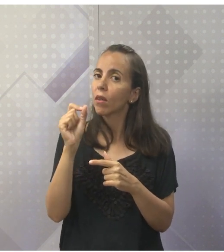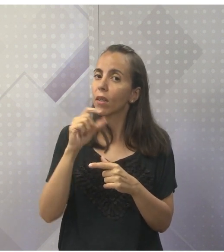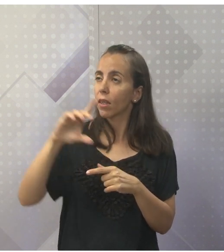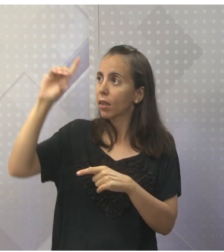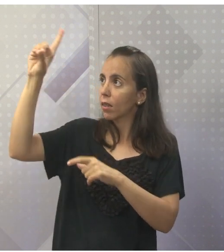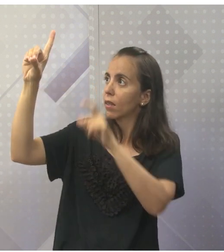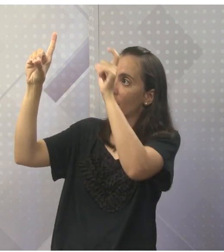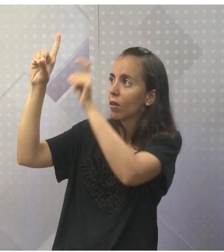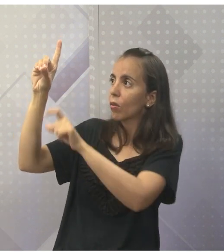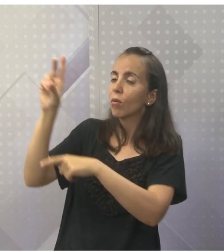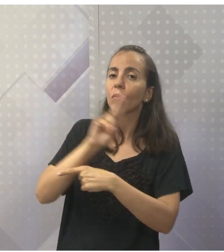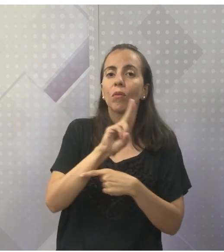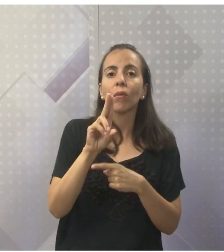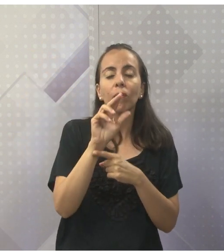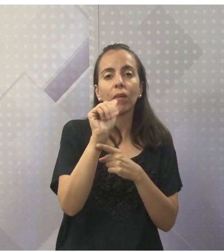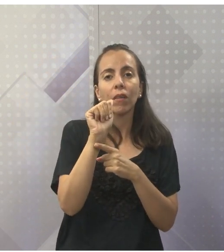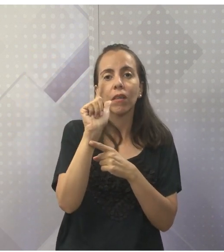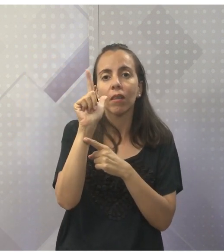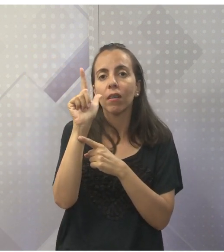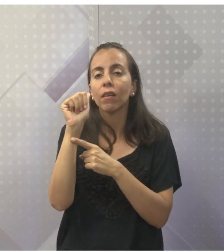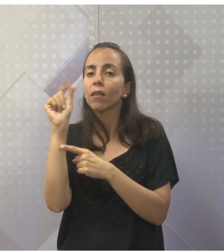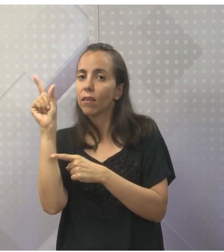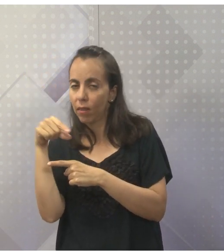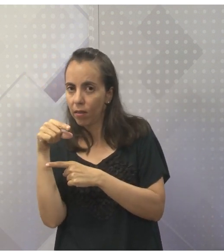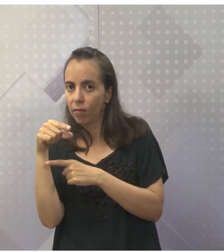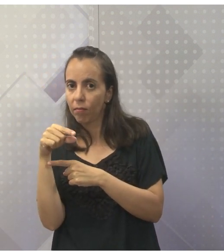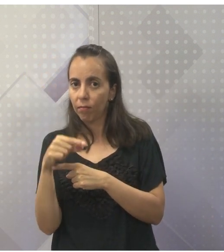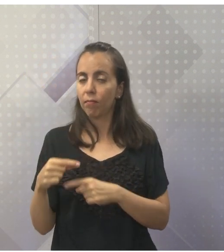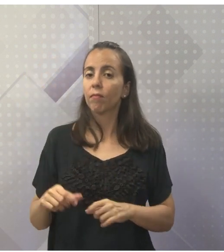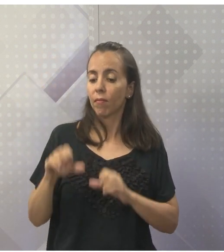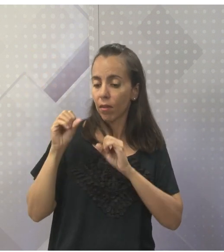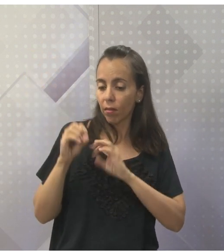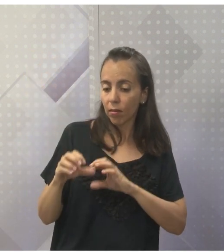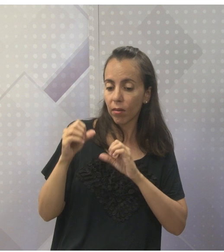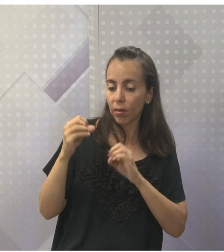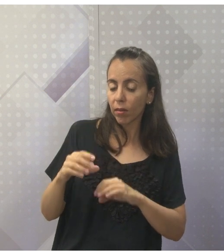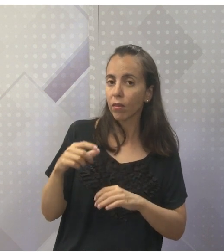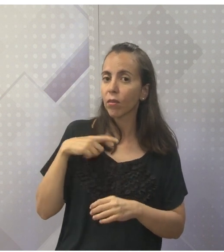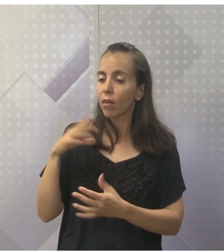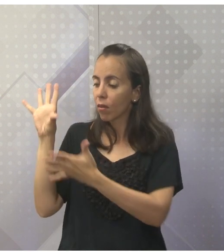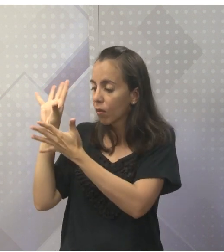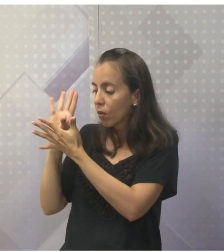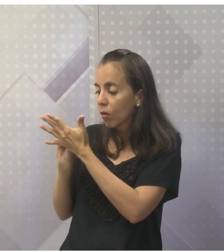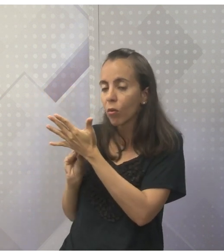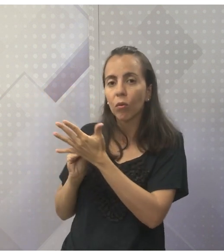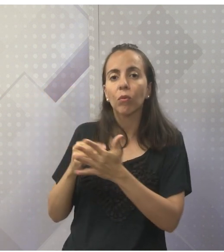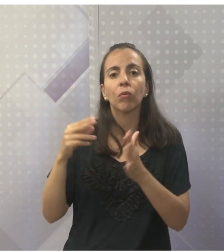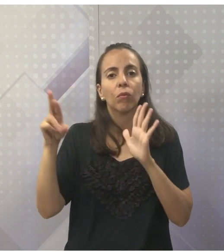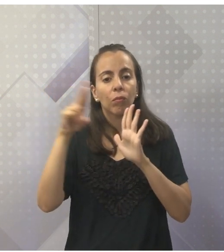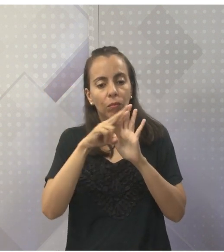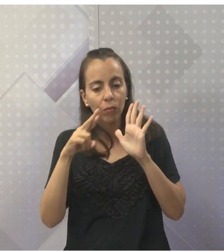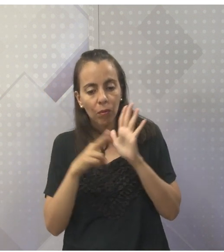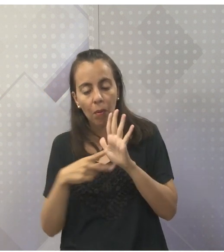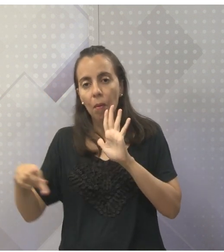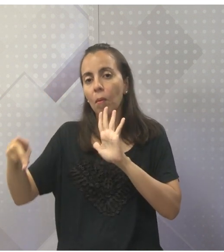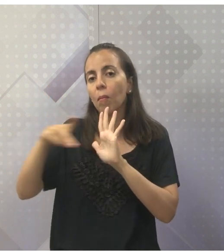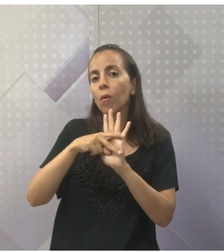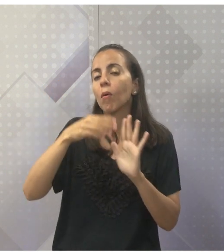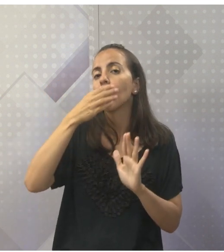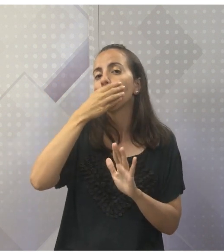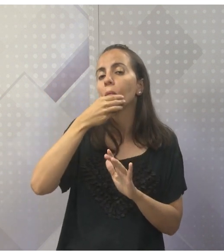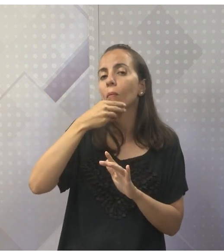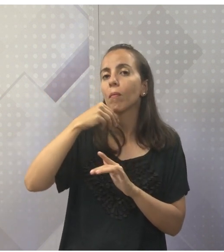Deus de Alá, certo? E pelos ensinamentos e exemplos normativos de Maomé, né?